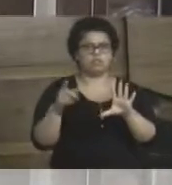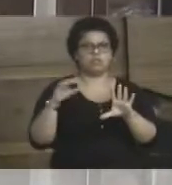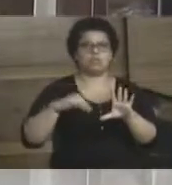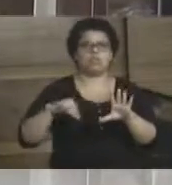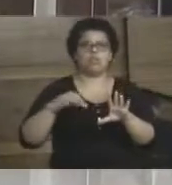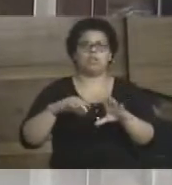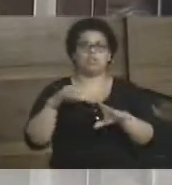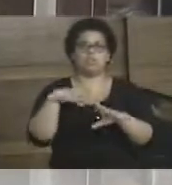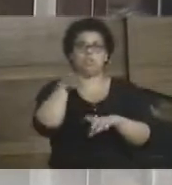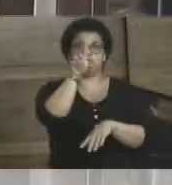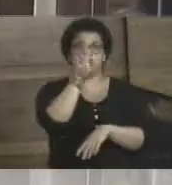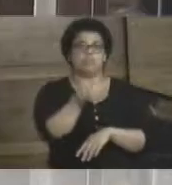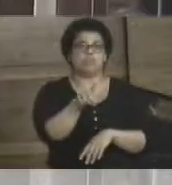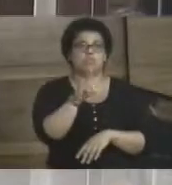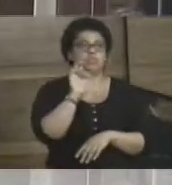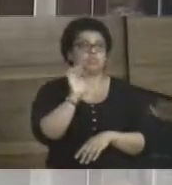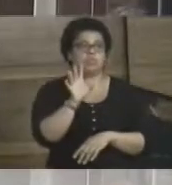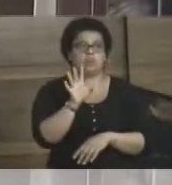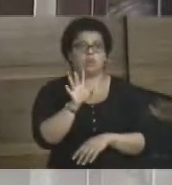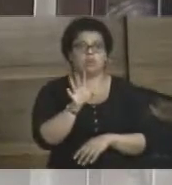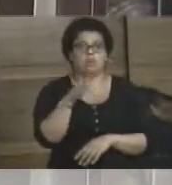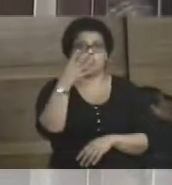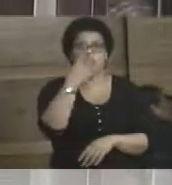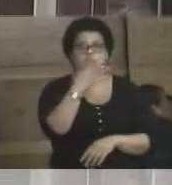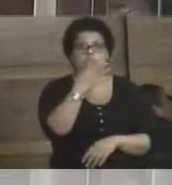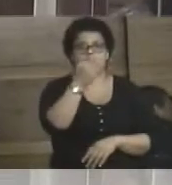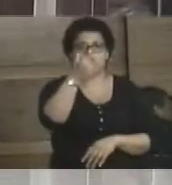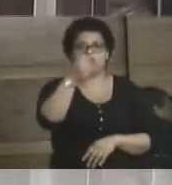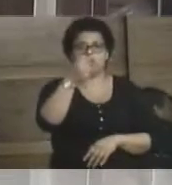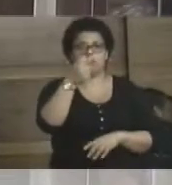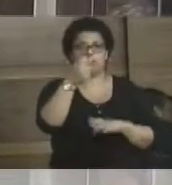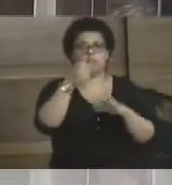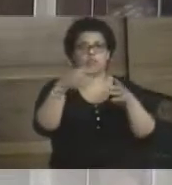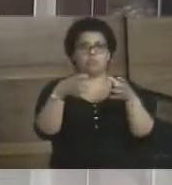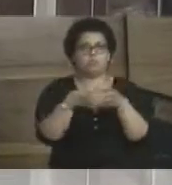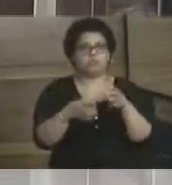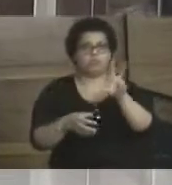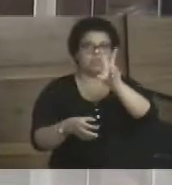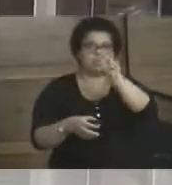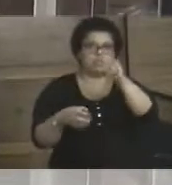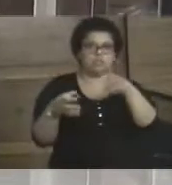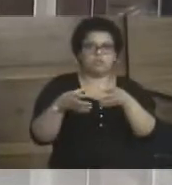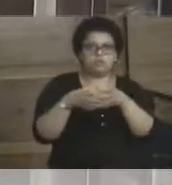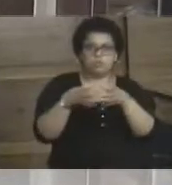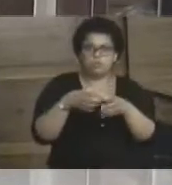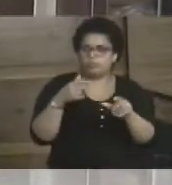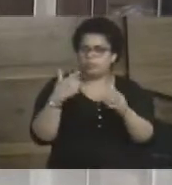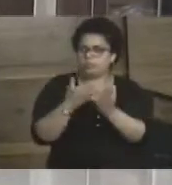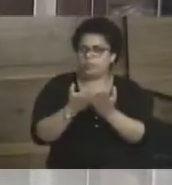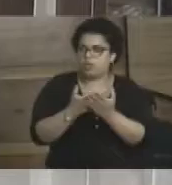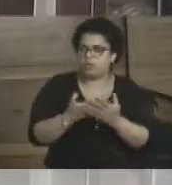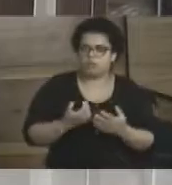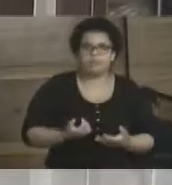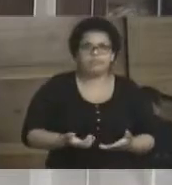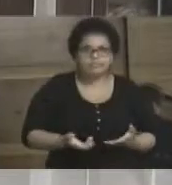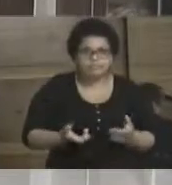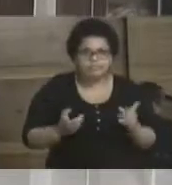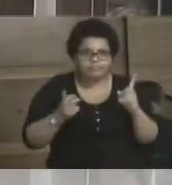o diretor, que toma conta de 47 turmas, 50 turmas. Então, aquele